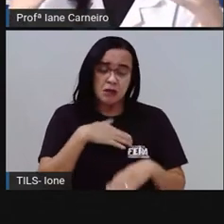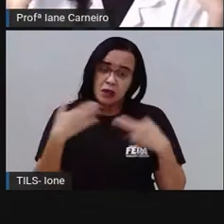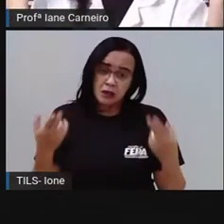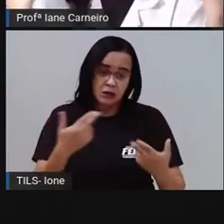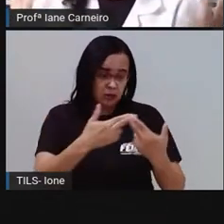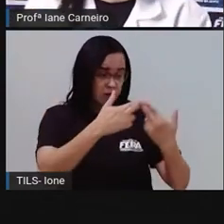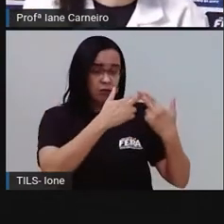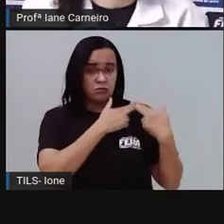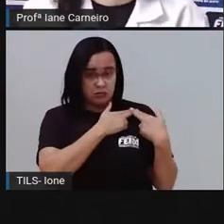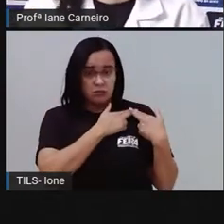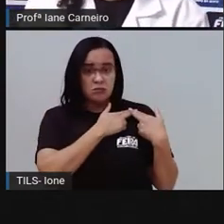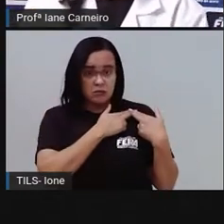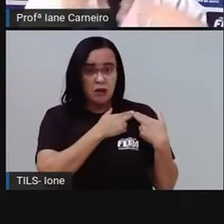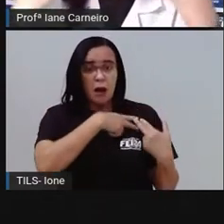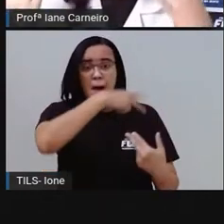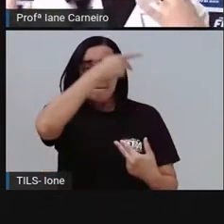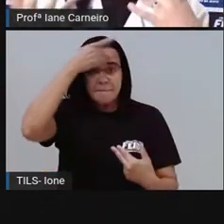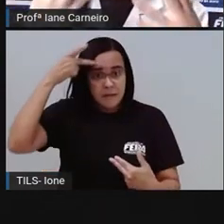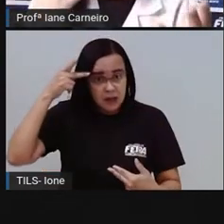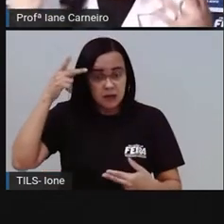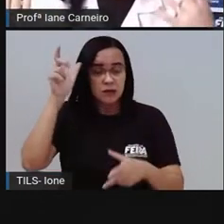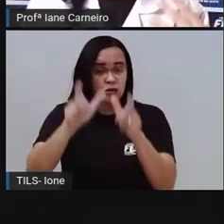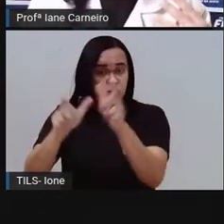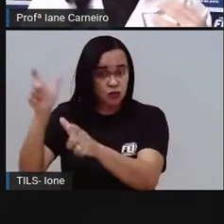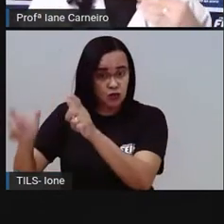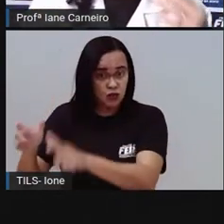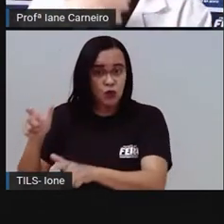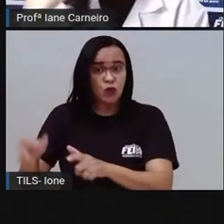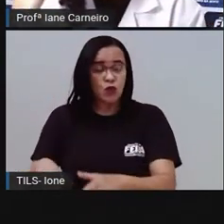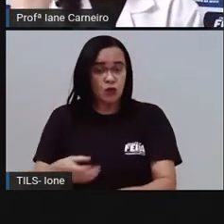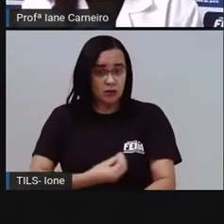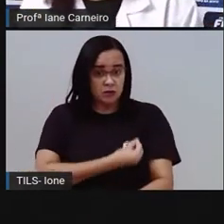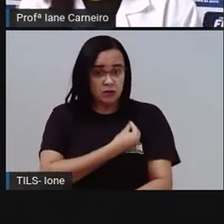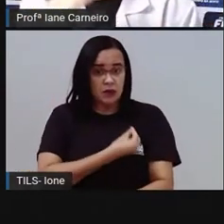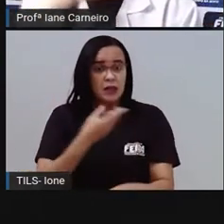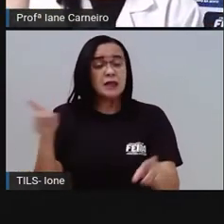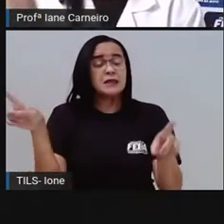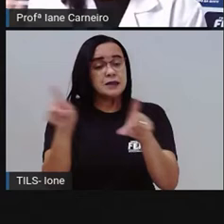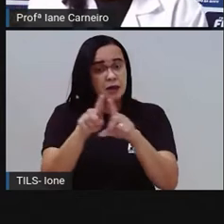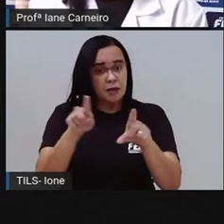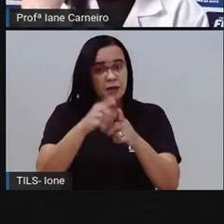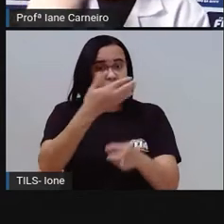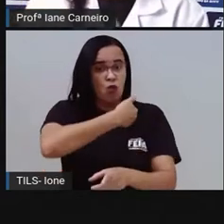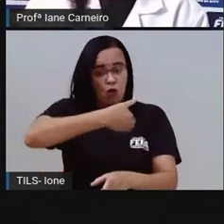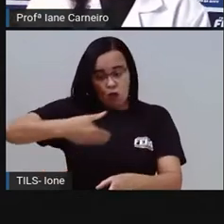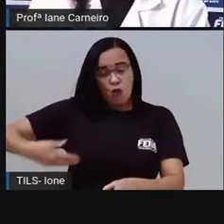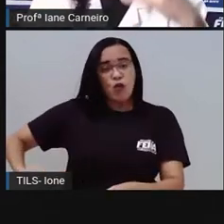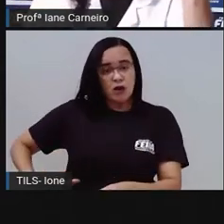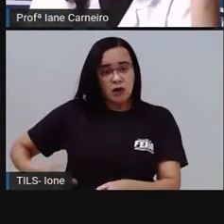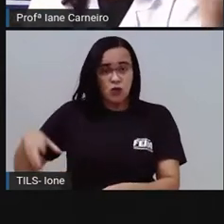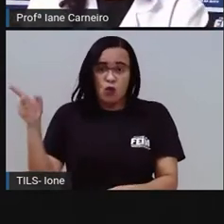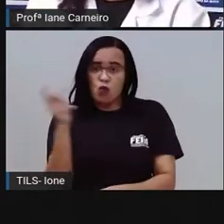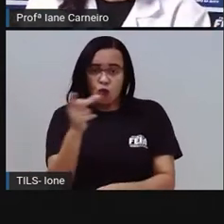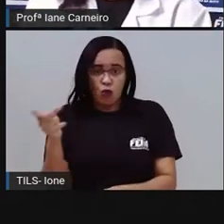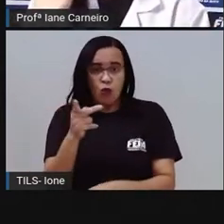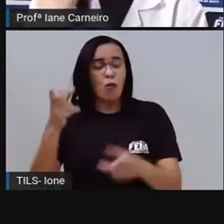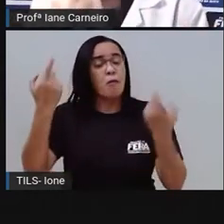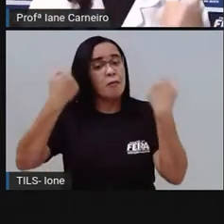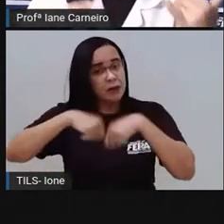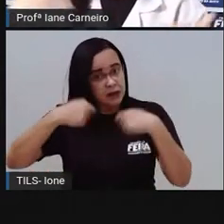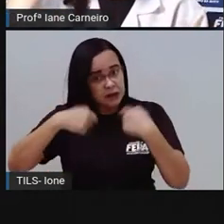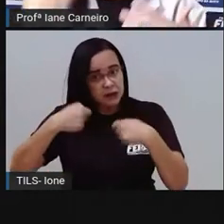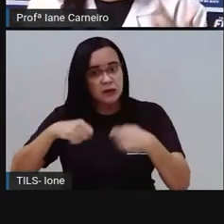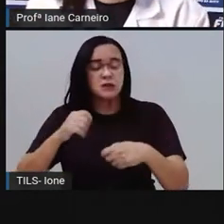dos governantes, E a gente precisa ter esse cuidado. Se o governante, se o serviço não está funcionando, a gente pede